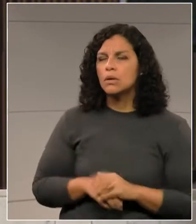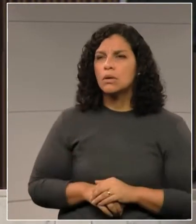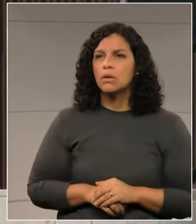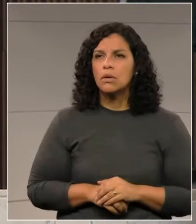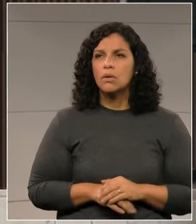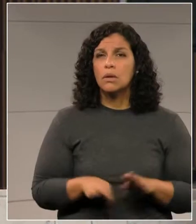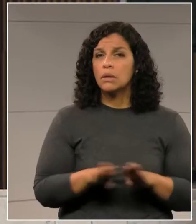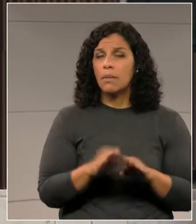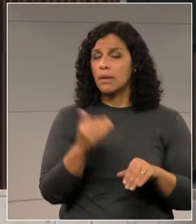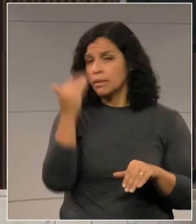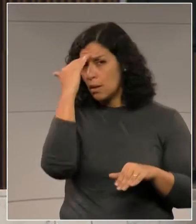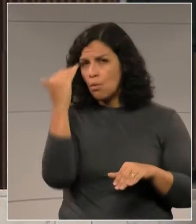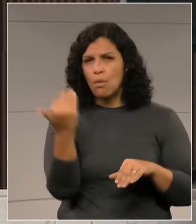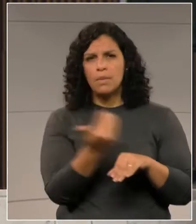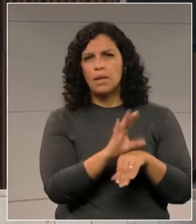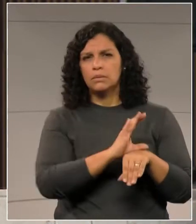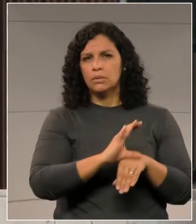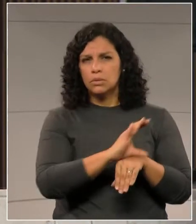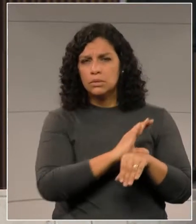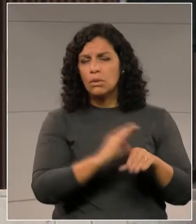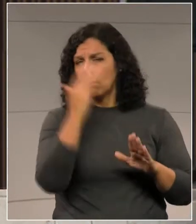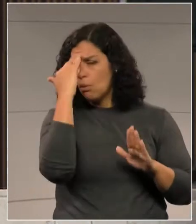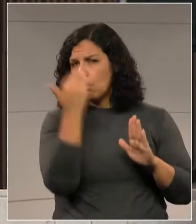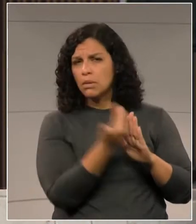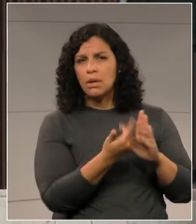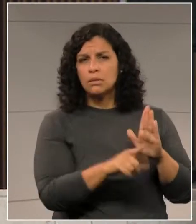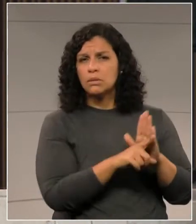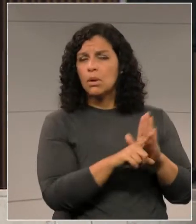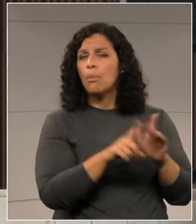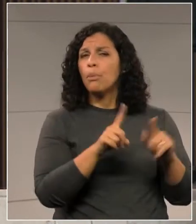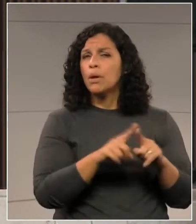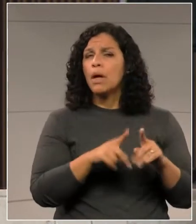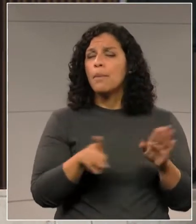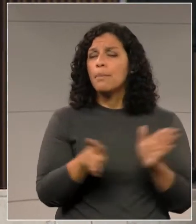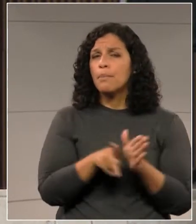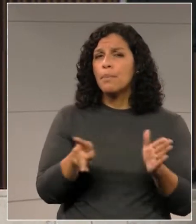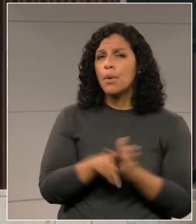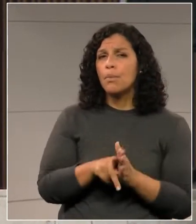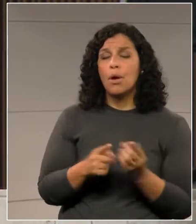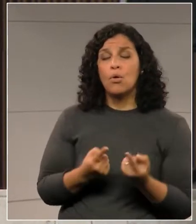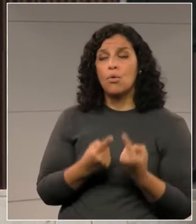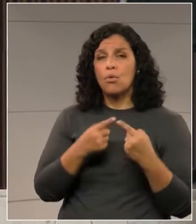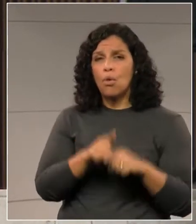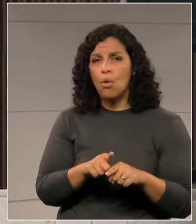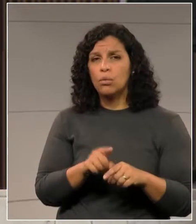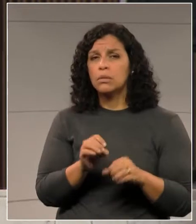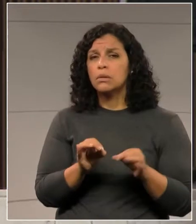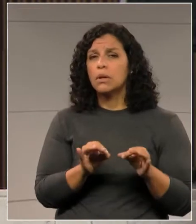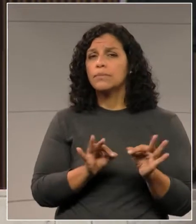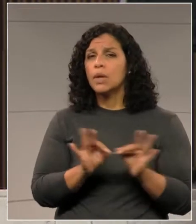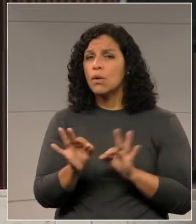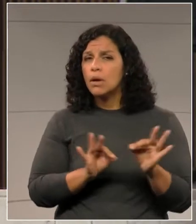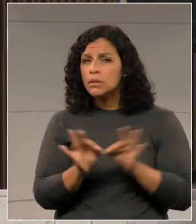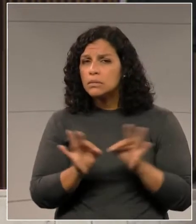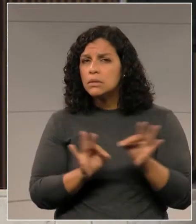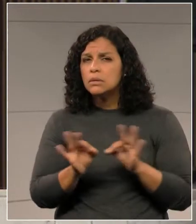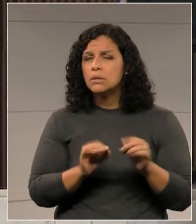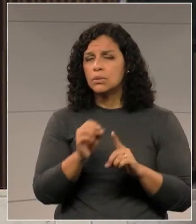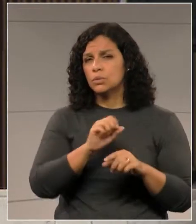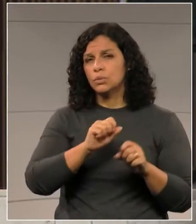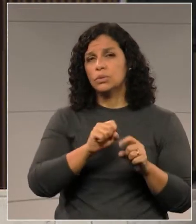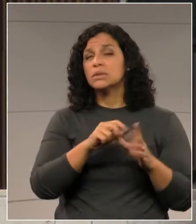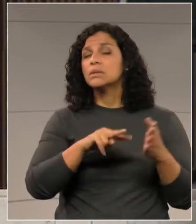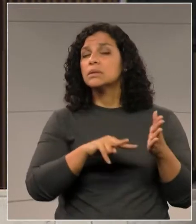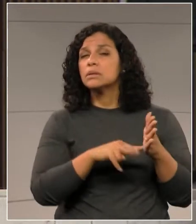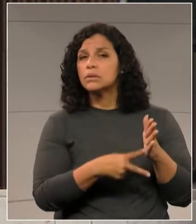ela é inconstitucional, é ilegal, porque ela fere frontalmente a interferência na organização sindical,